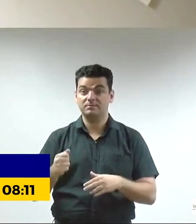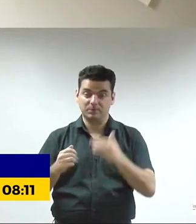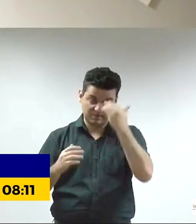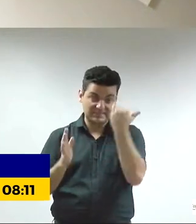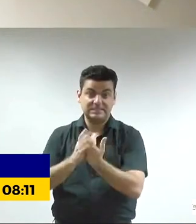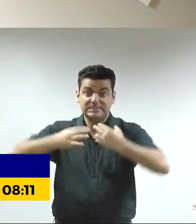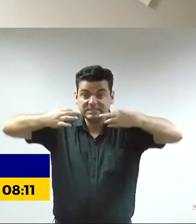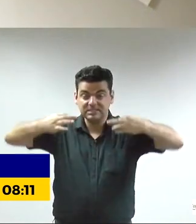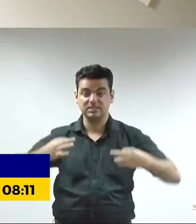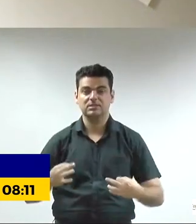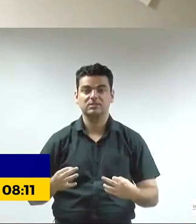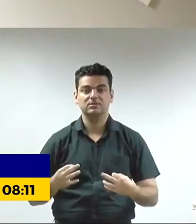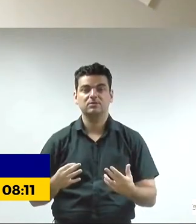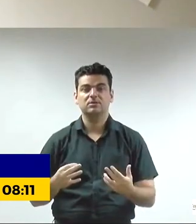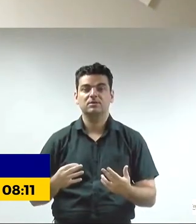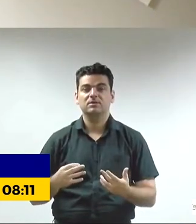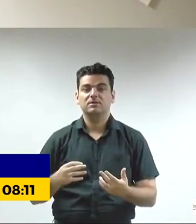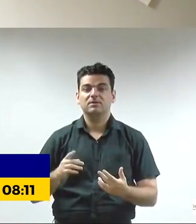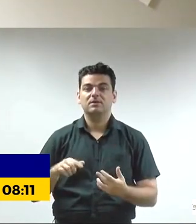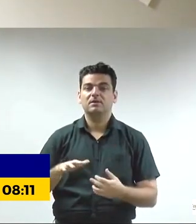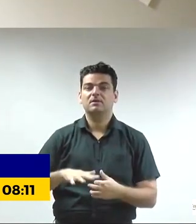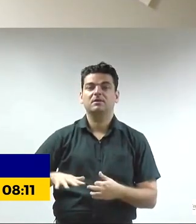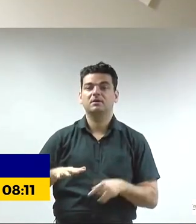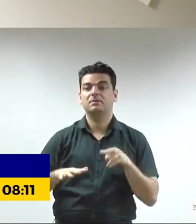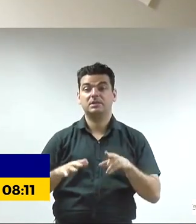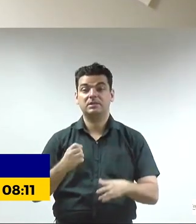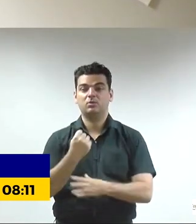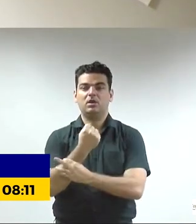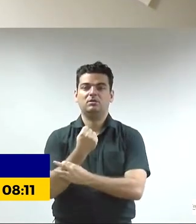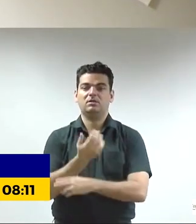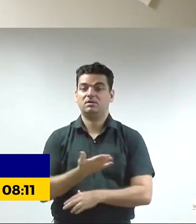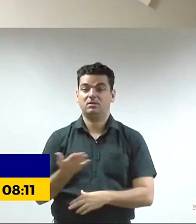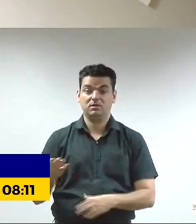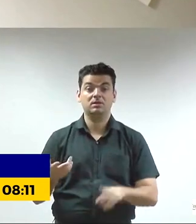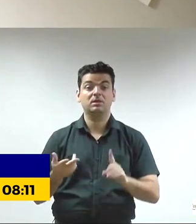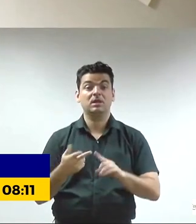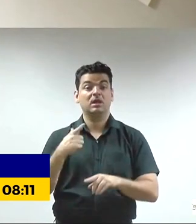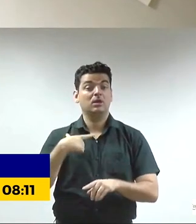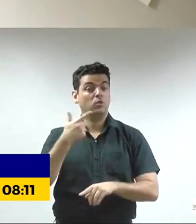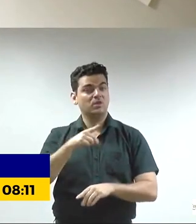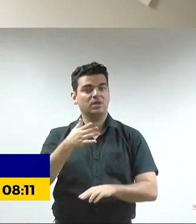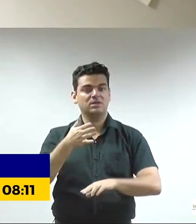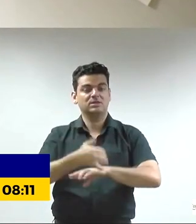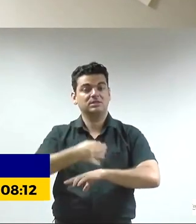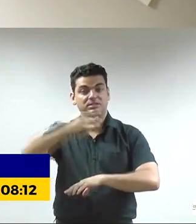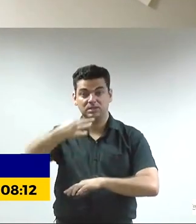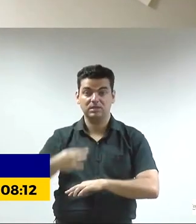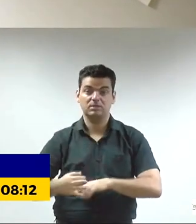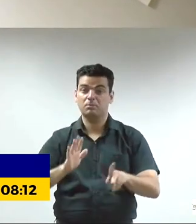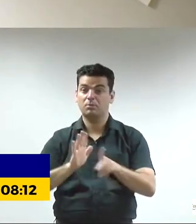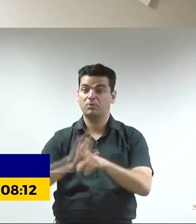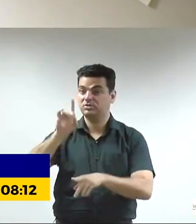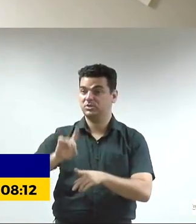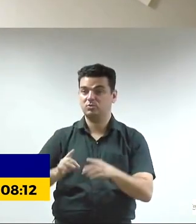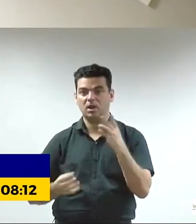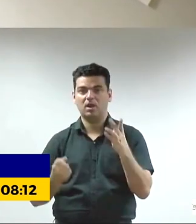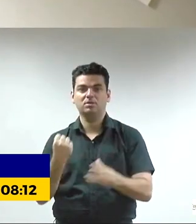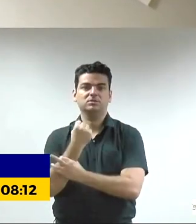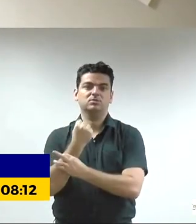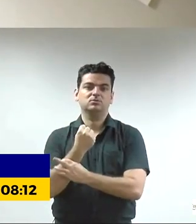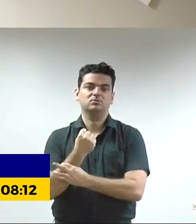no que diz respeito a assegurar que as crianças e adolescentes tenham direitos básicos